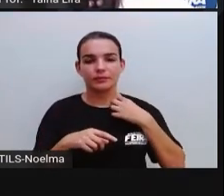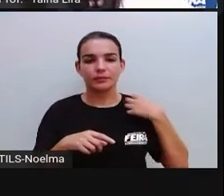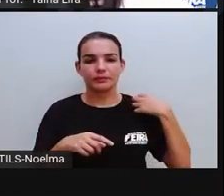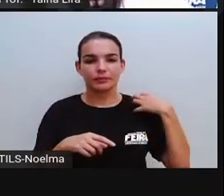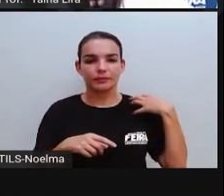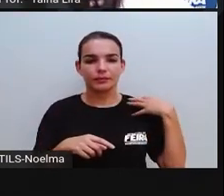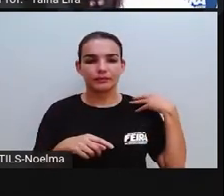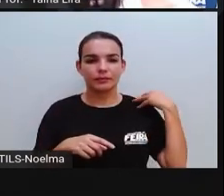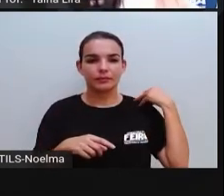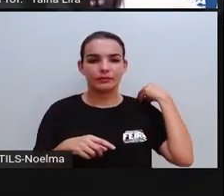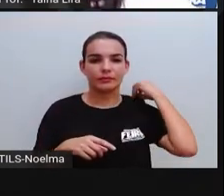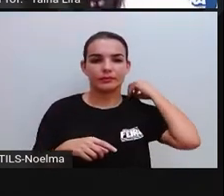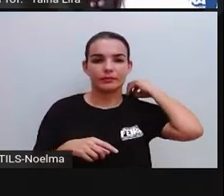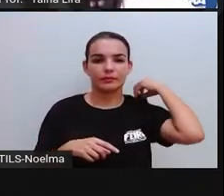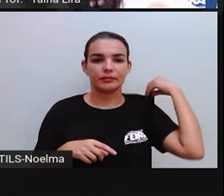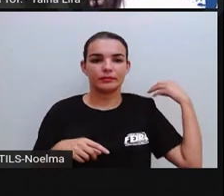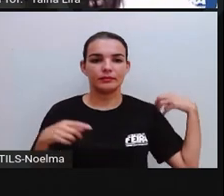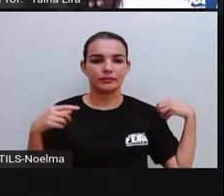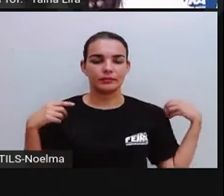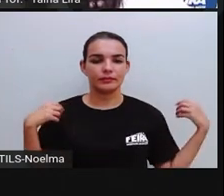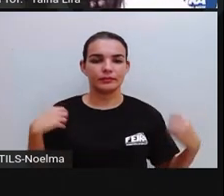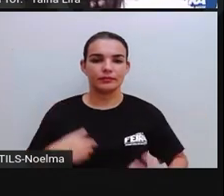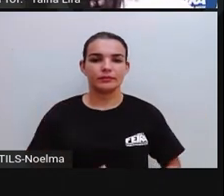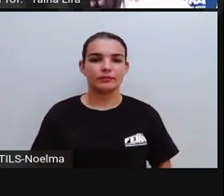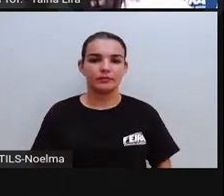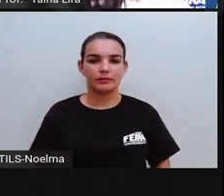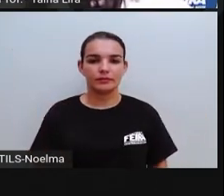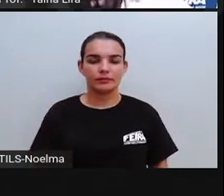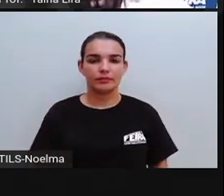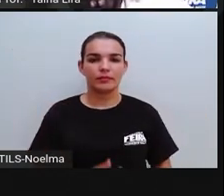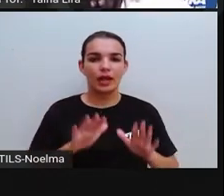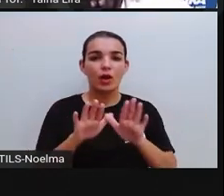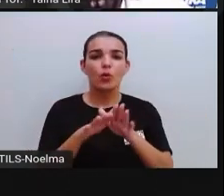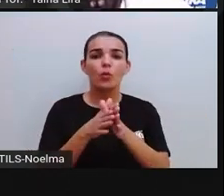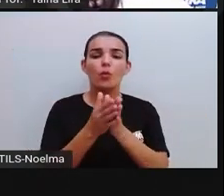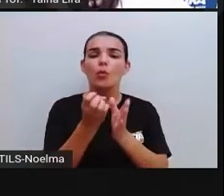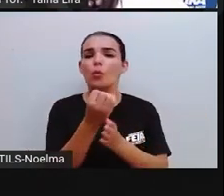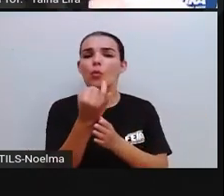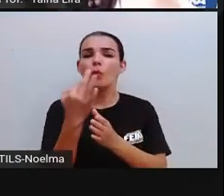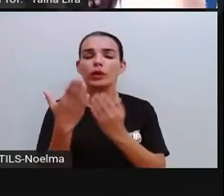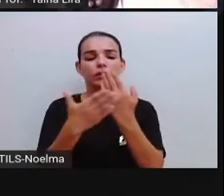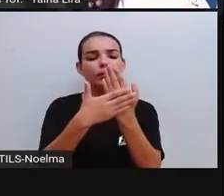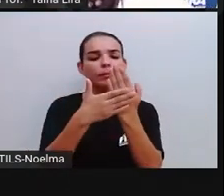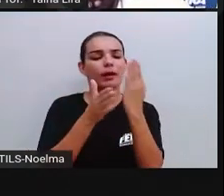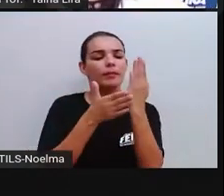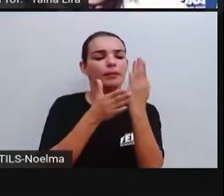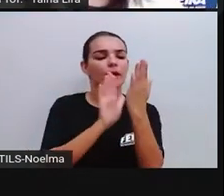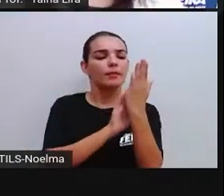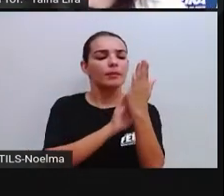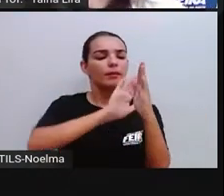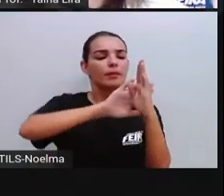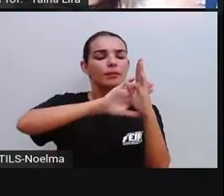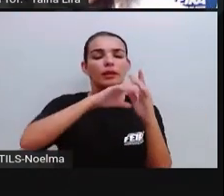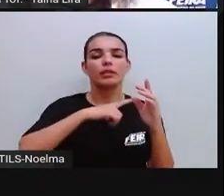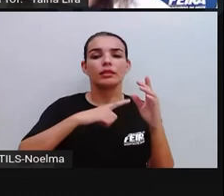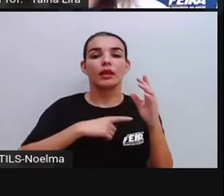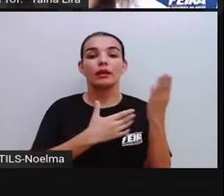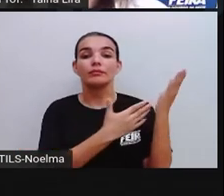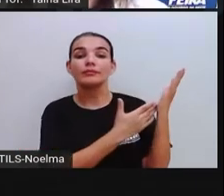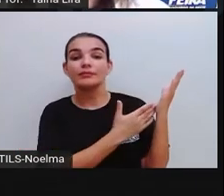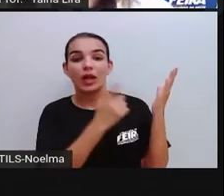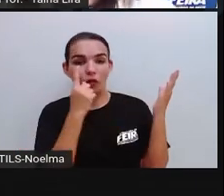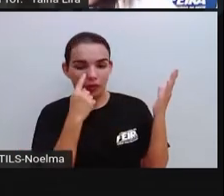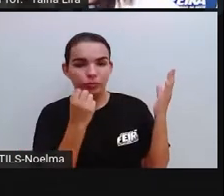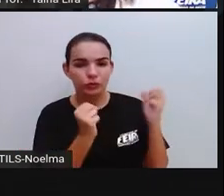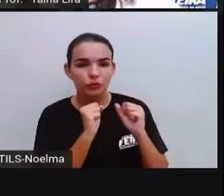geométrica quadrado. Então, a pergunta é quantas faces ou quantos lados ele tem. Vamos contar